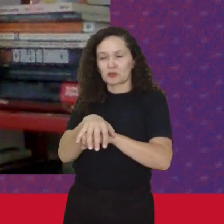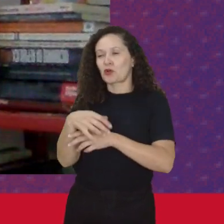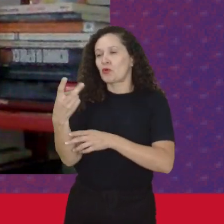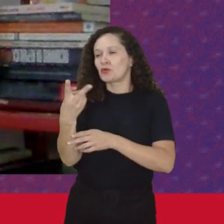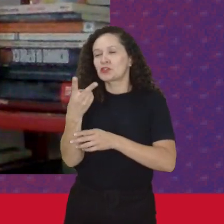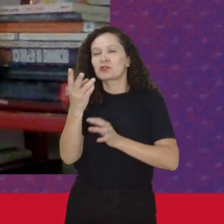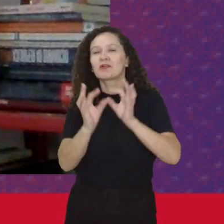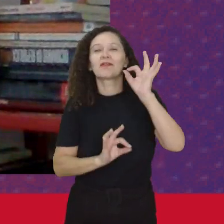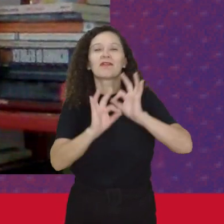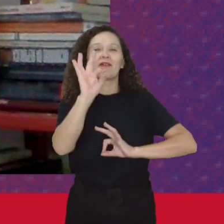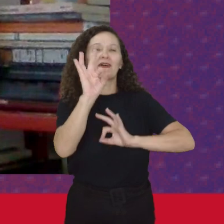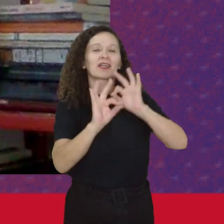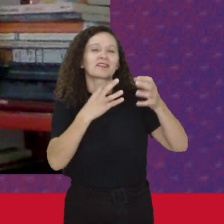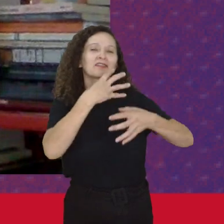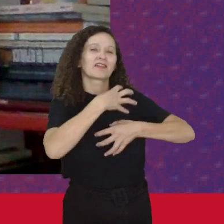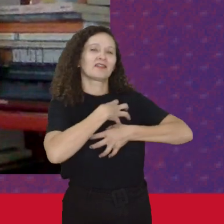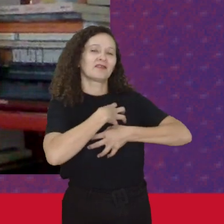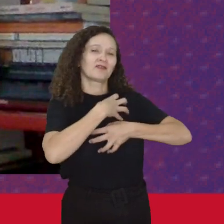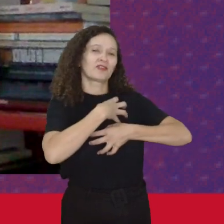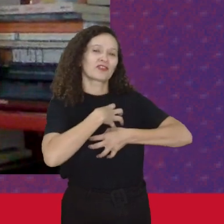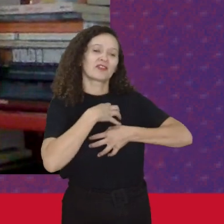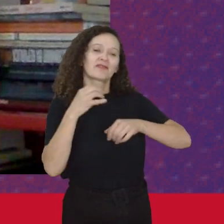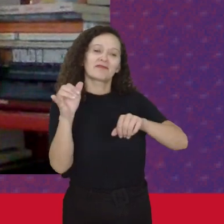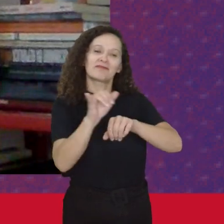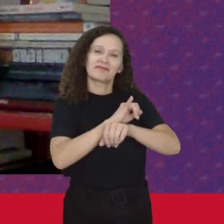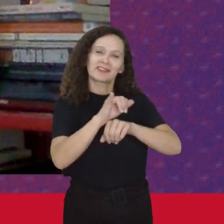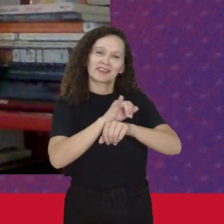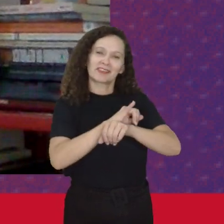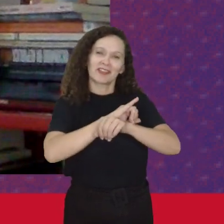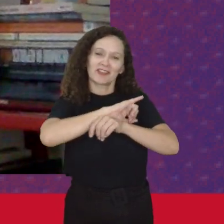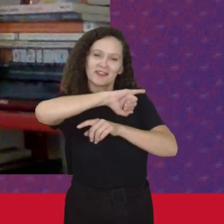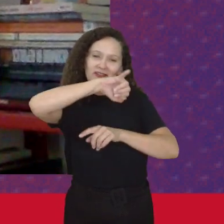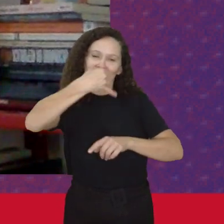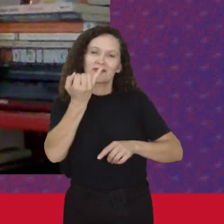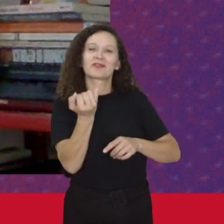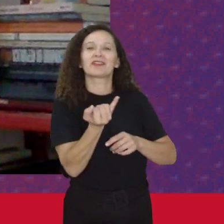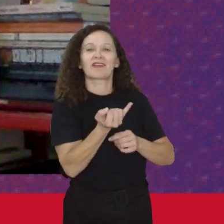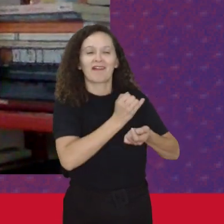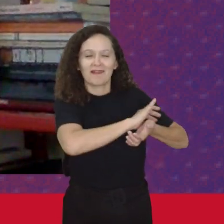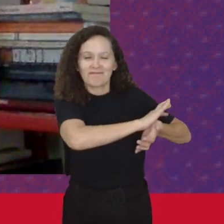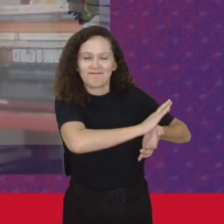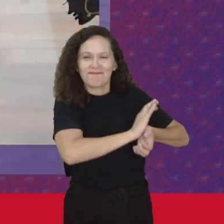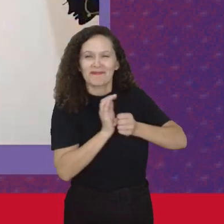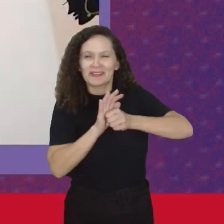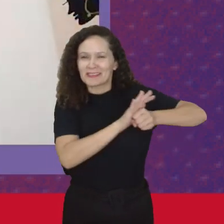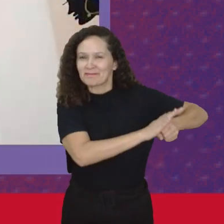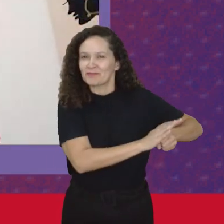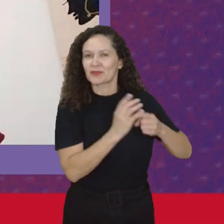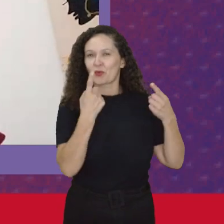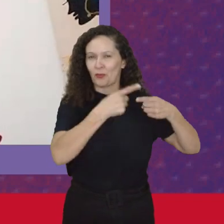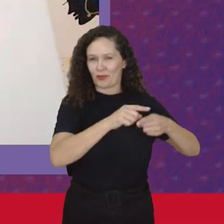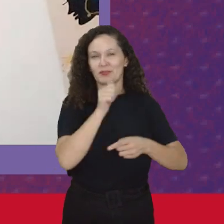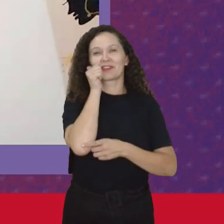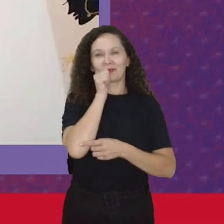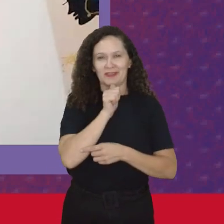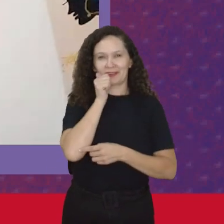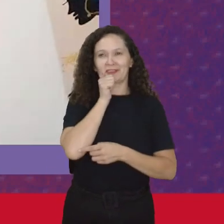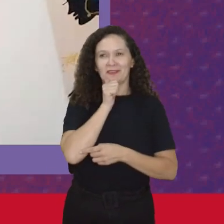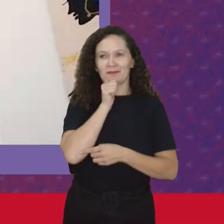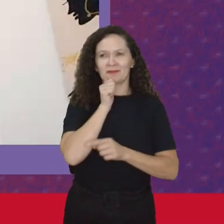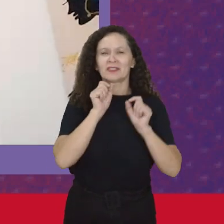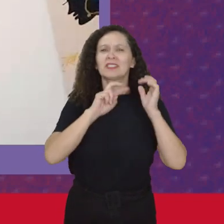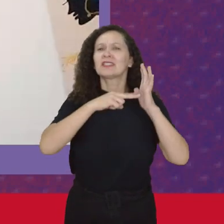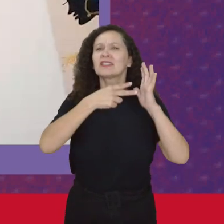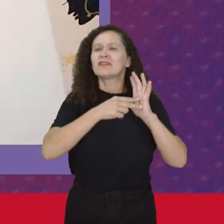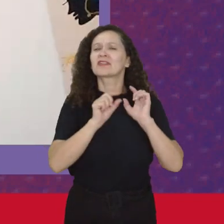organizavam Formas Imbricadas De opressão Sobre as mulheres O que